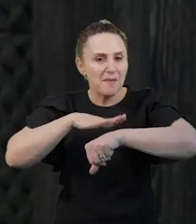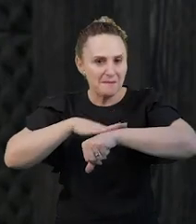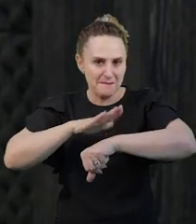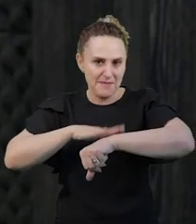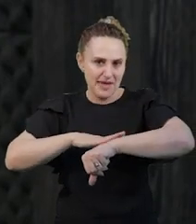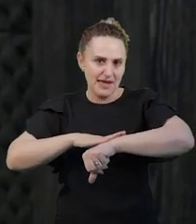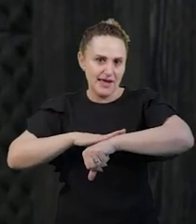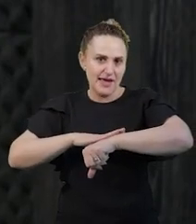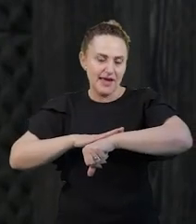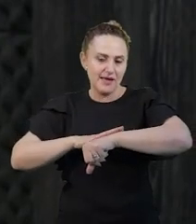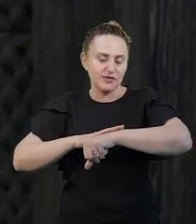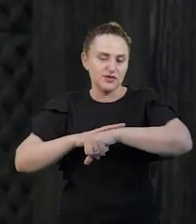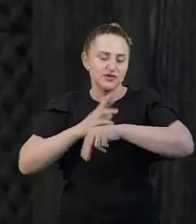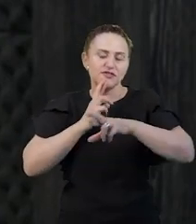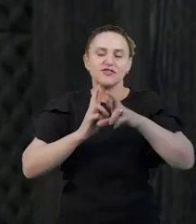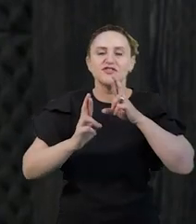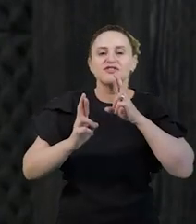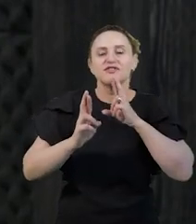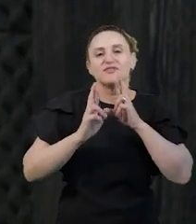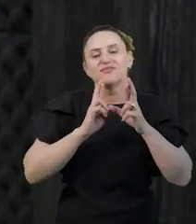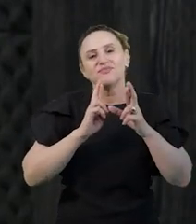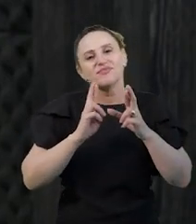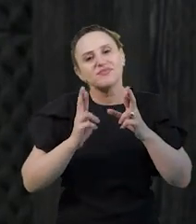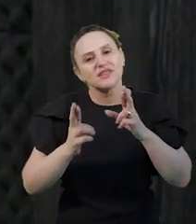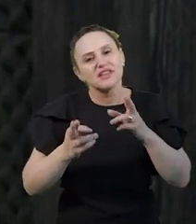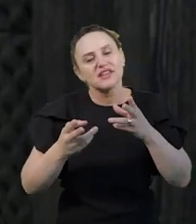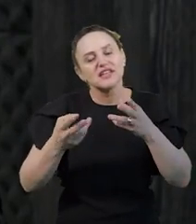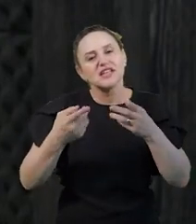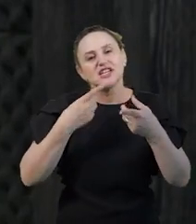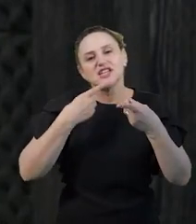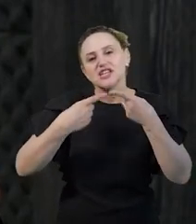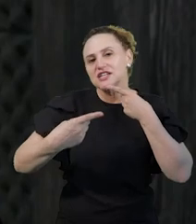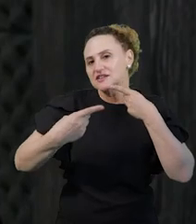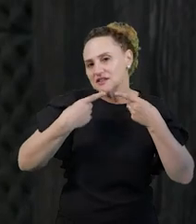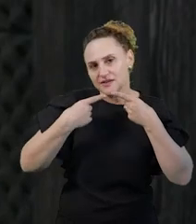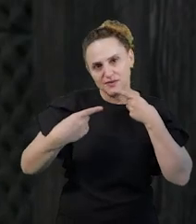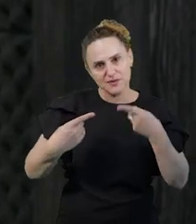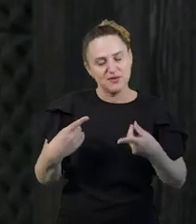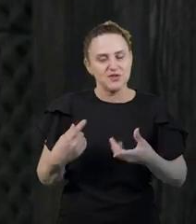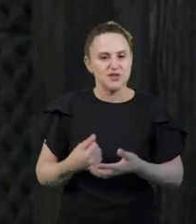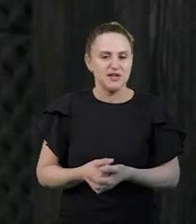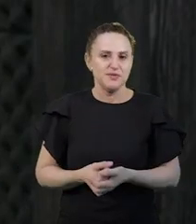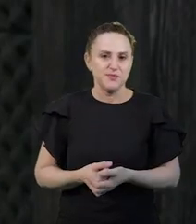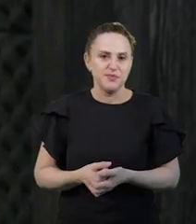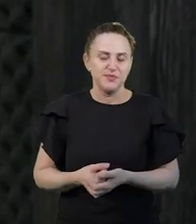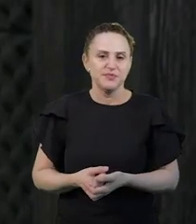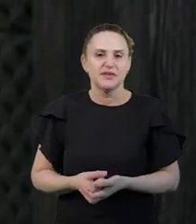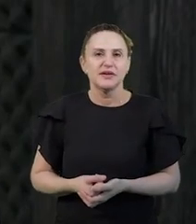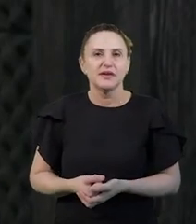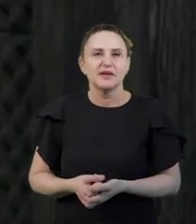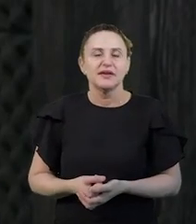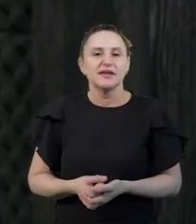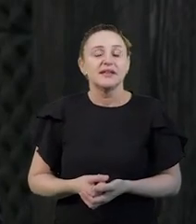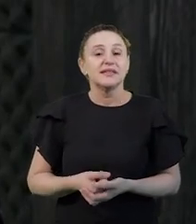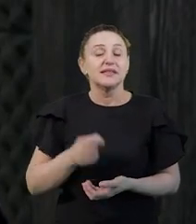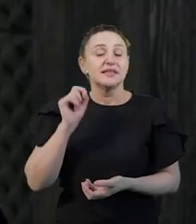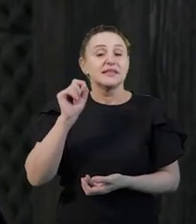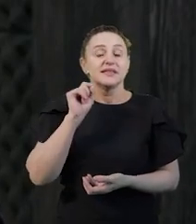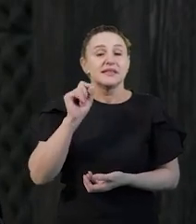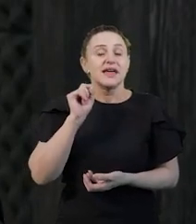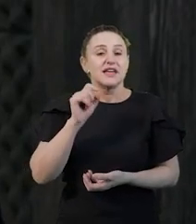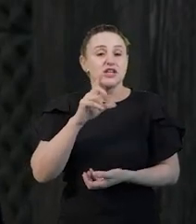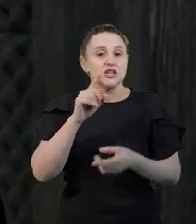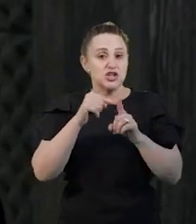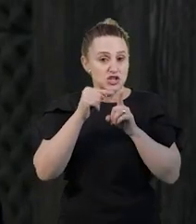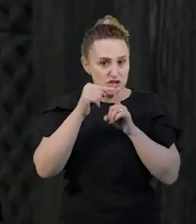essas situações, de discutir as soluções, você começa a trazer os elementos. Por exemplo, tem certas grandezas que só